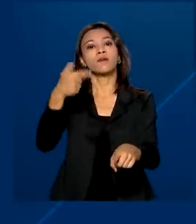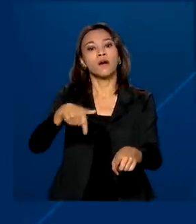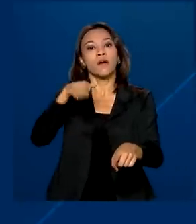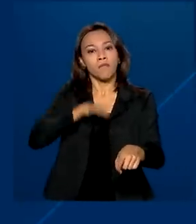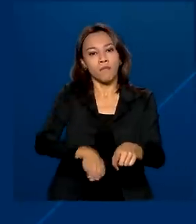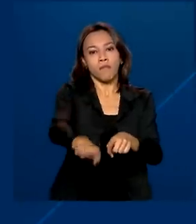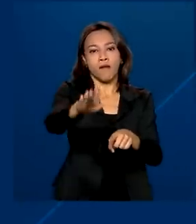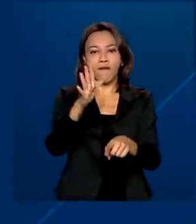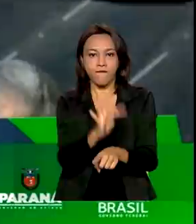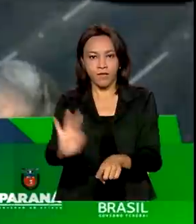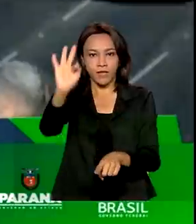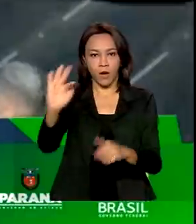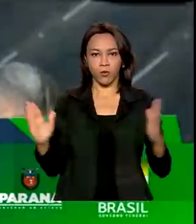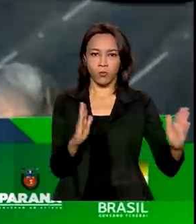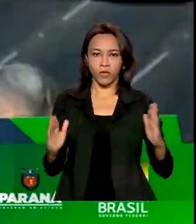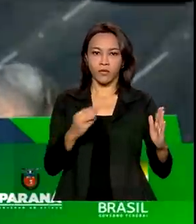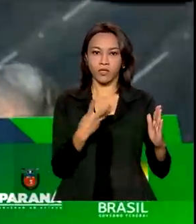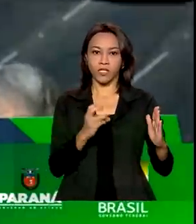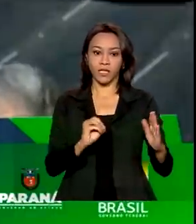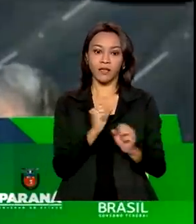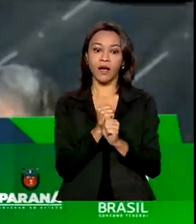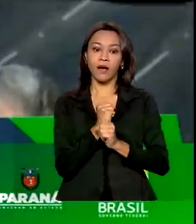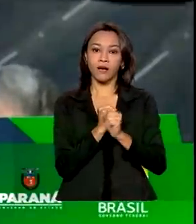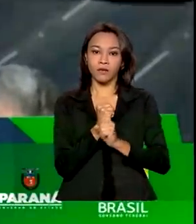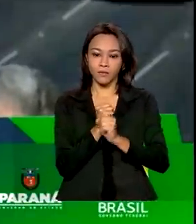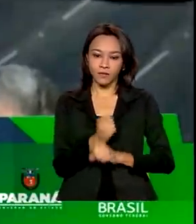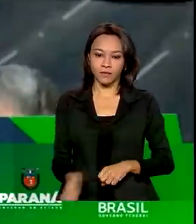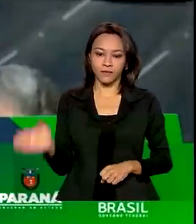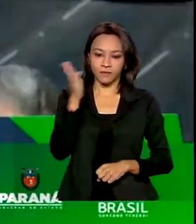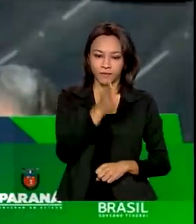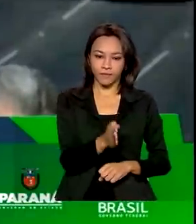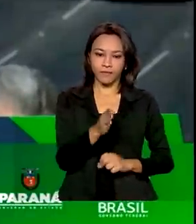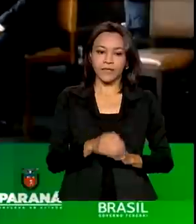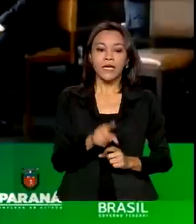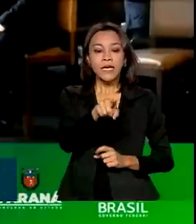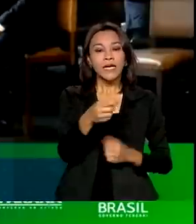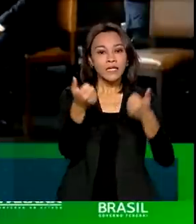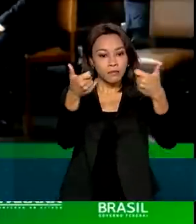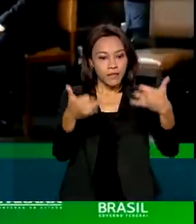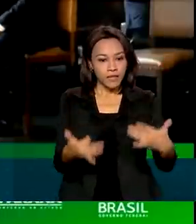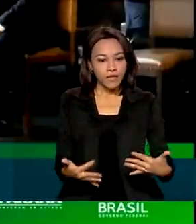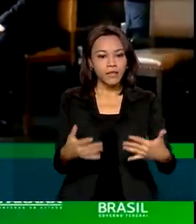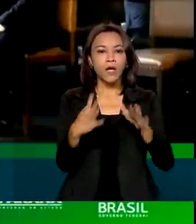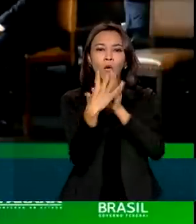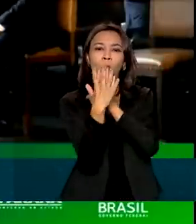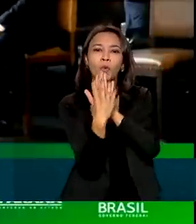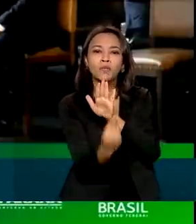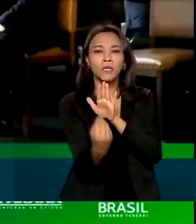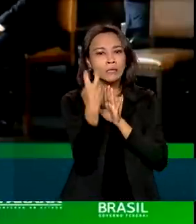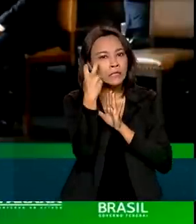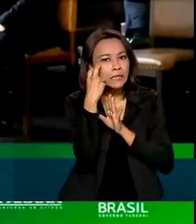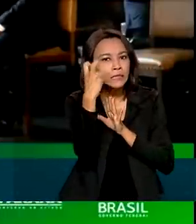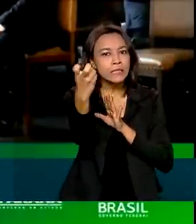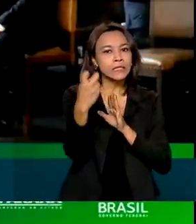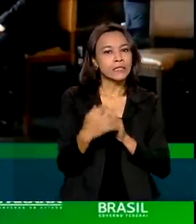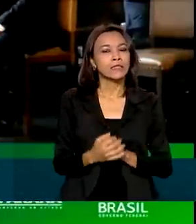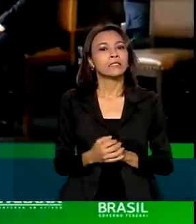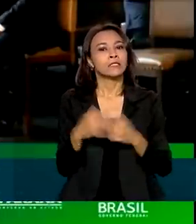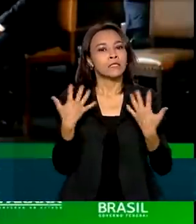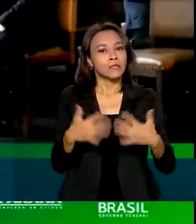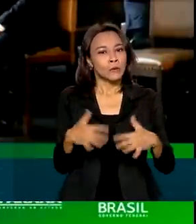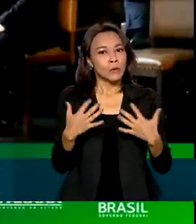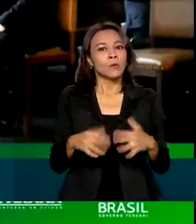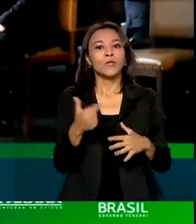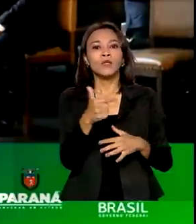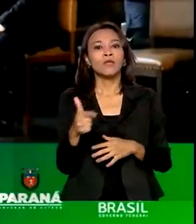duração de 30 anos. É um modelo inteligente, um modelo sem outorga, um modelo que